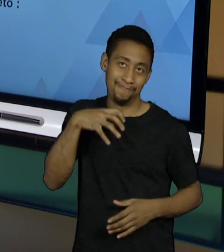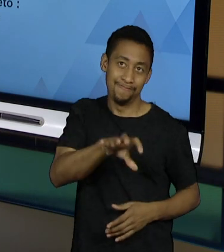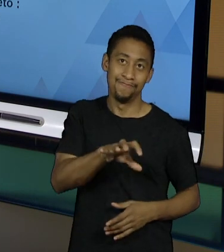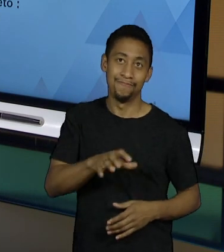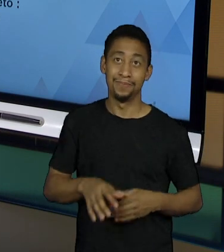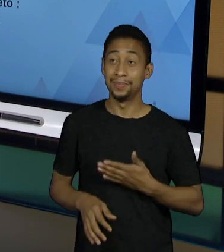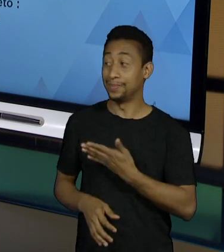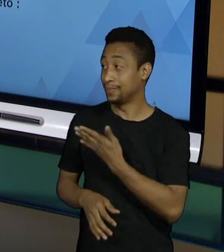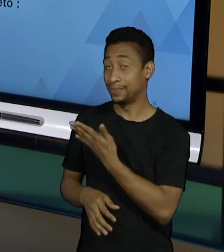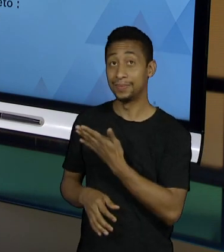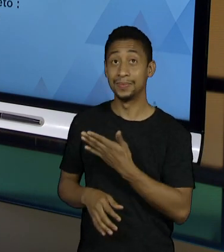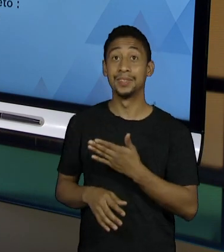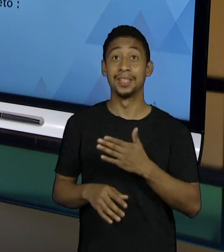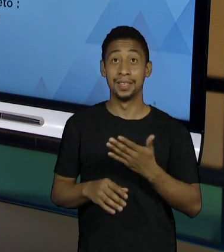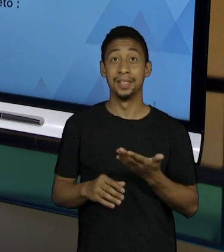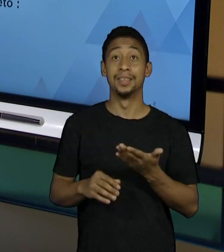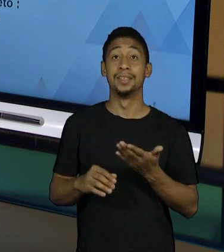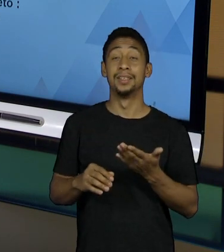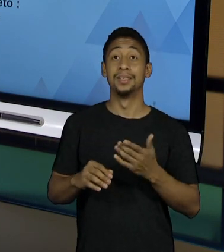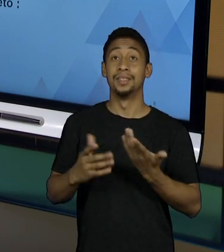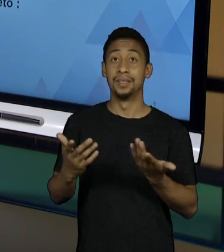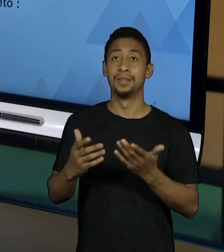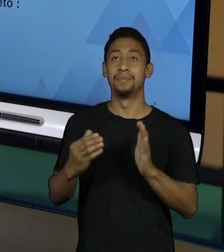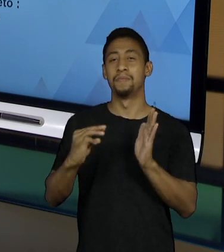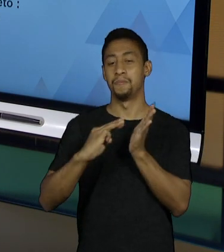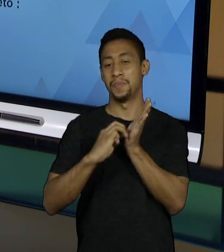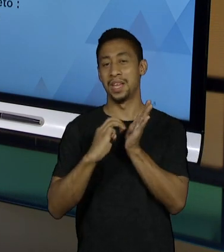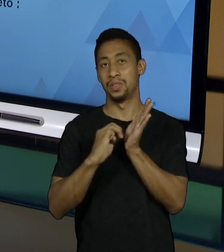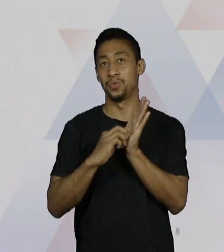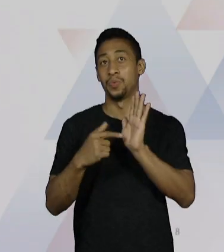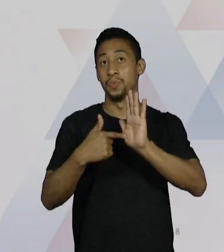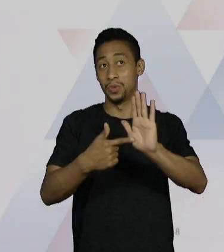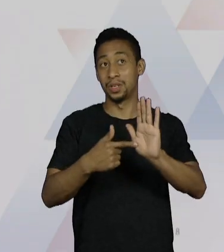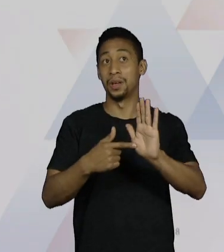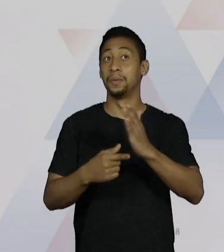Então, as ferramentas e métodos utilizados ou demonstrados nessa aula,